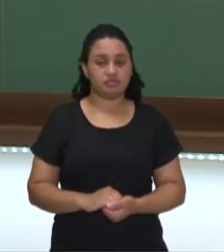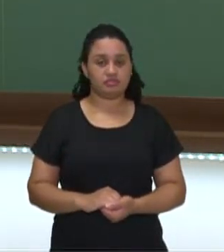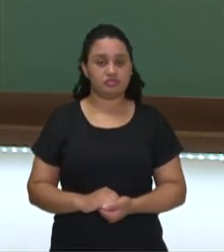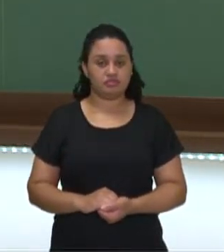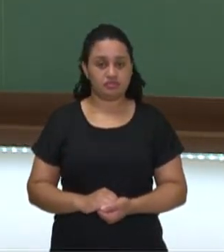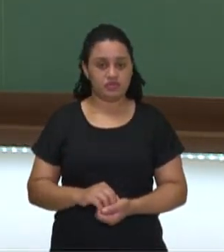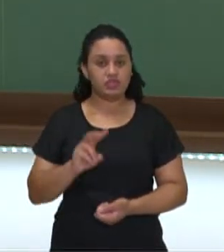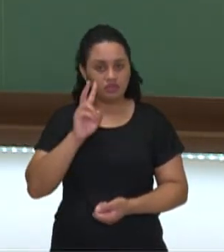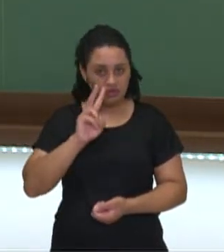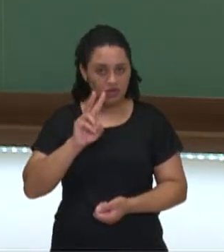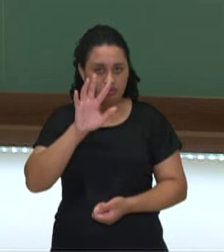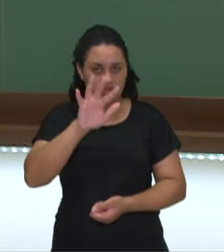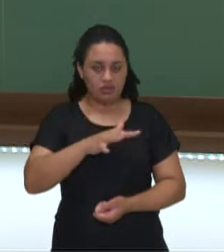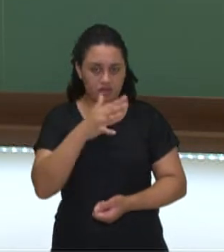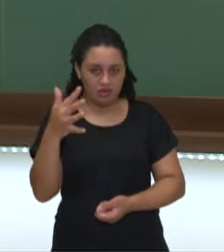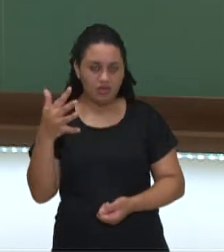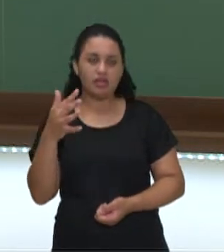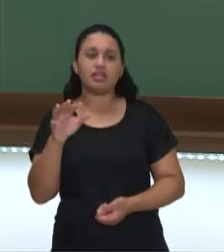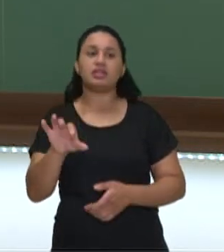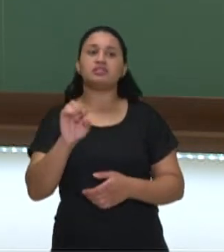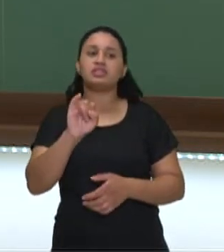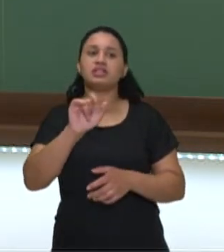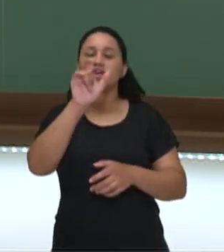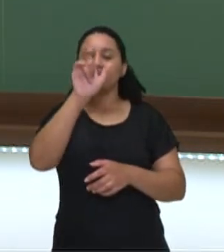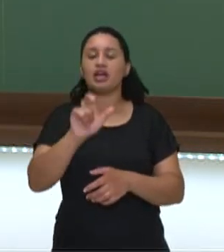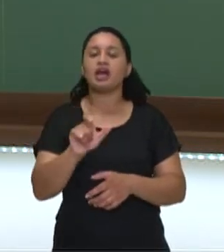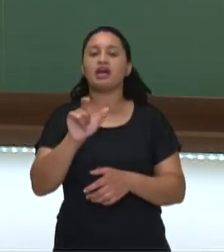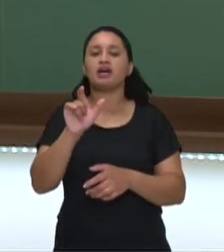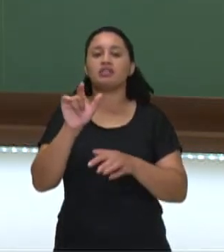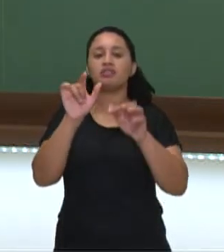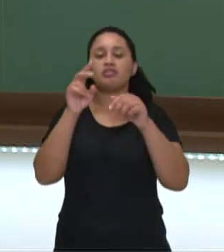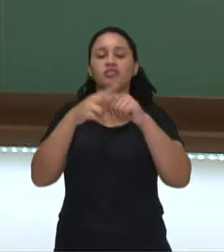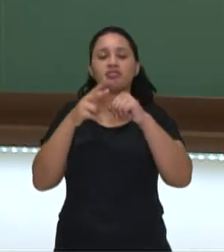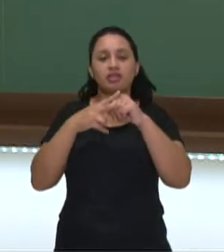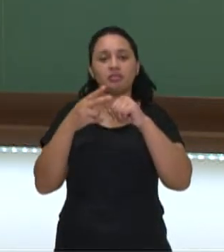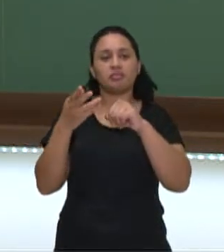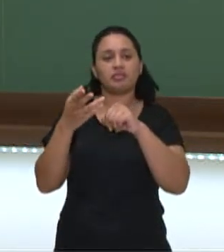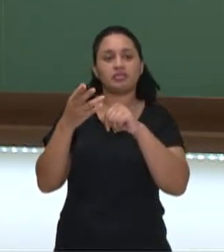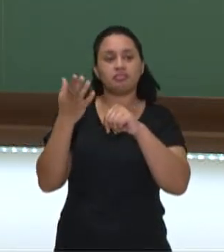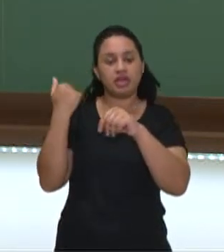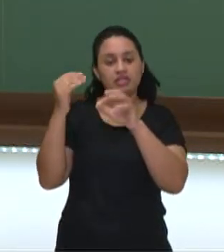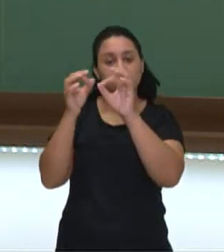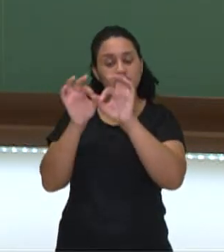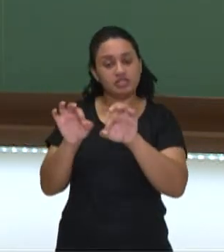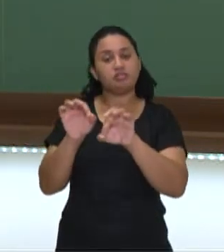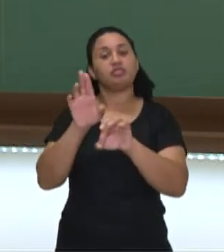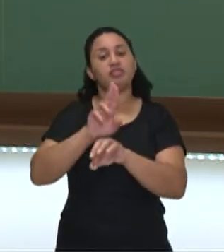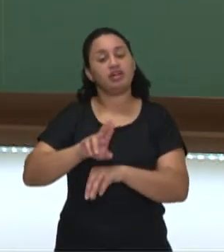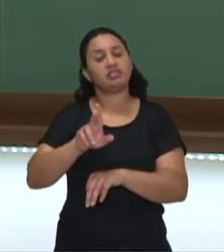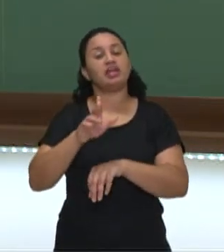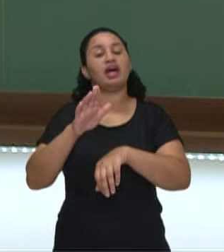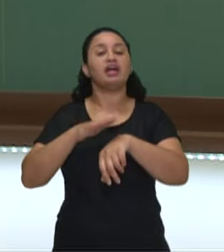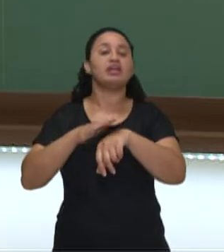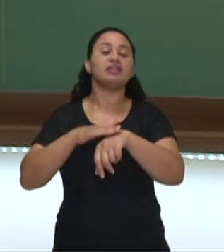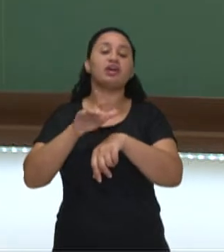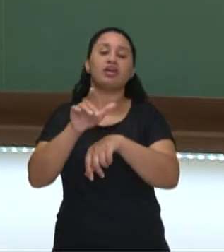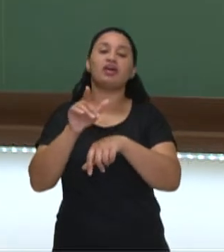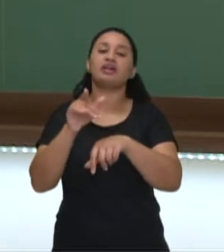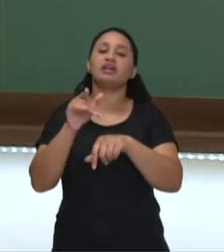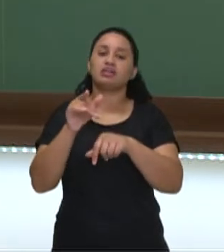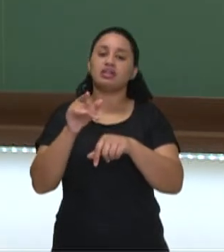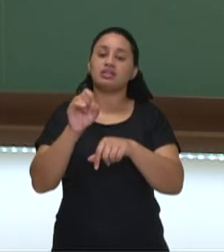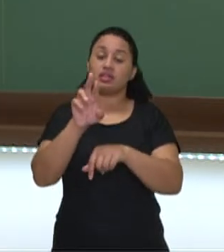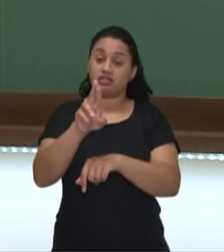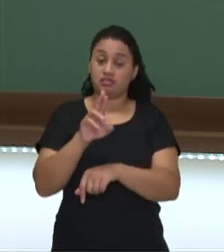utilizar na hora de dar a resposta afirmativa. Ok? Então, é muito importante estudá-los e memorizá-los.